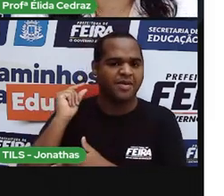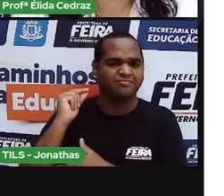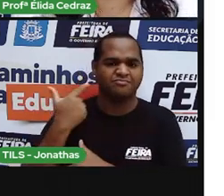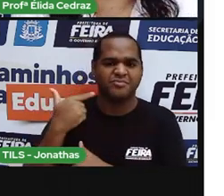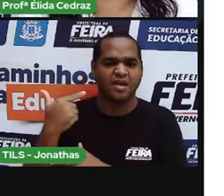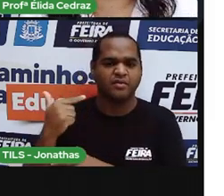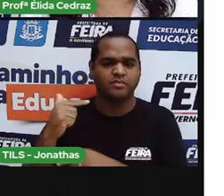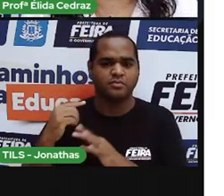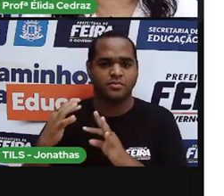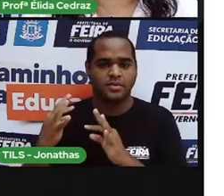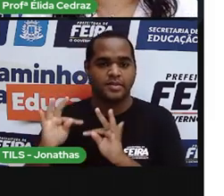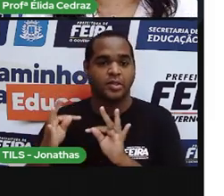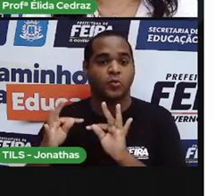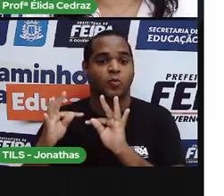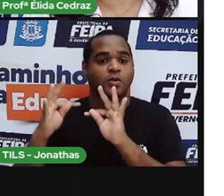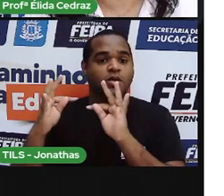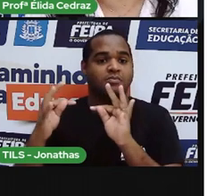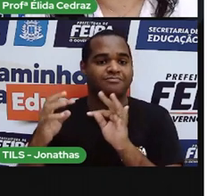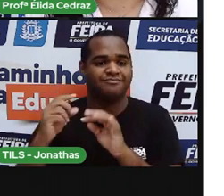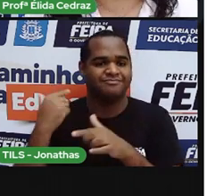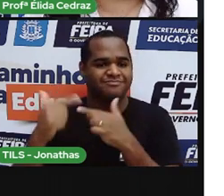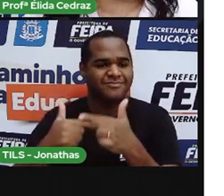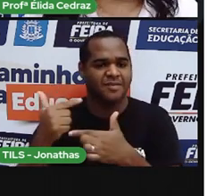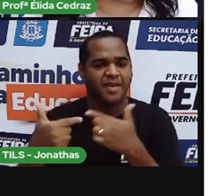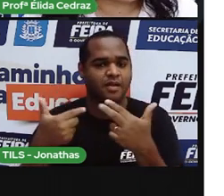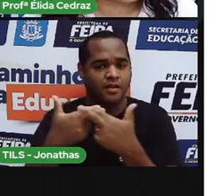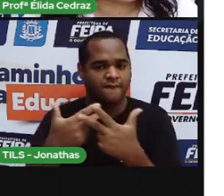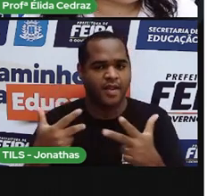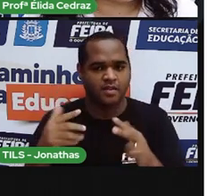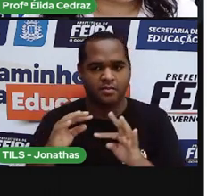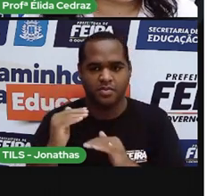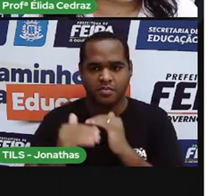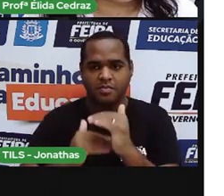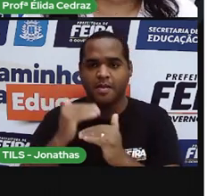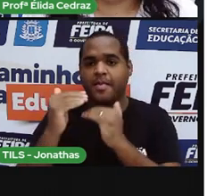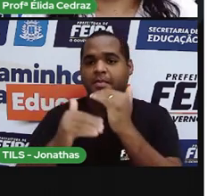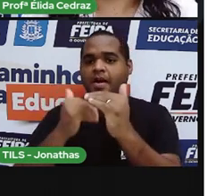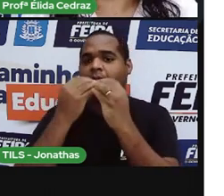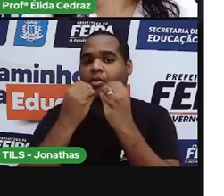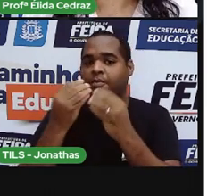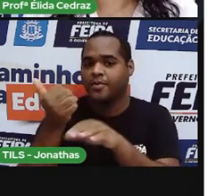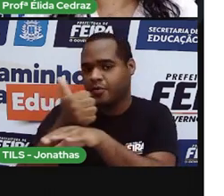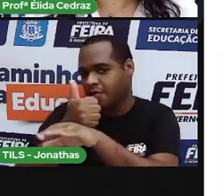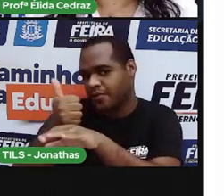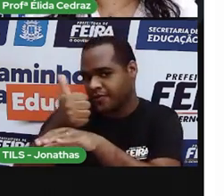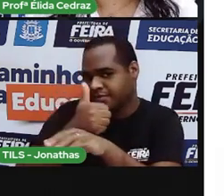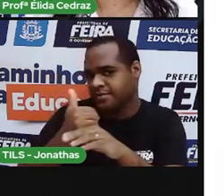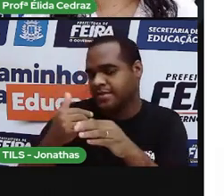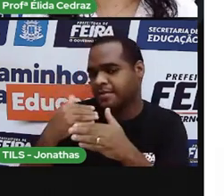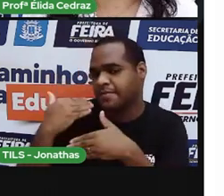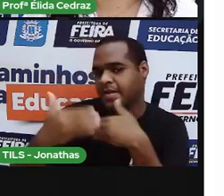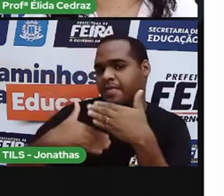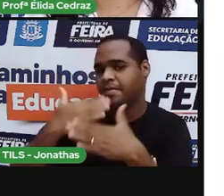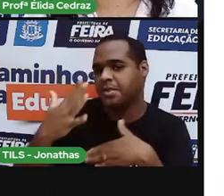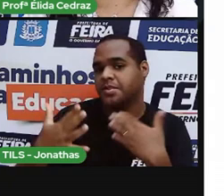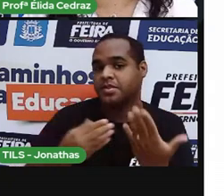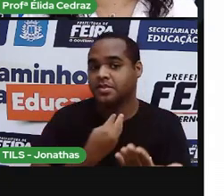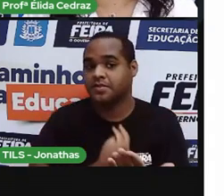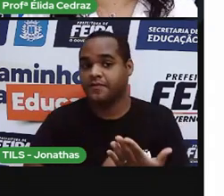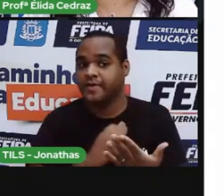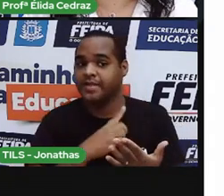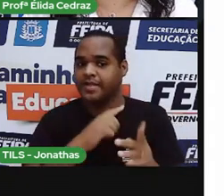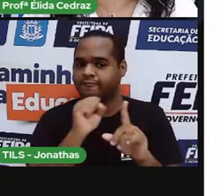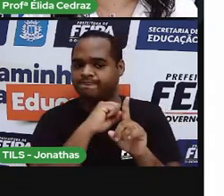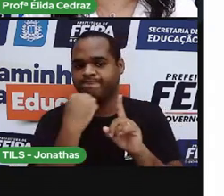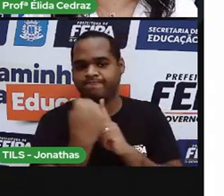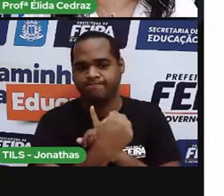já não existem mais e devido ao avanço das tecnologias, outras profissões passaram a